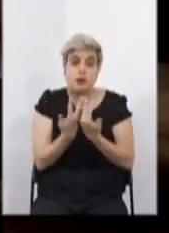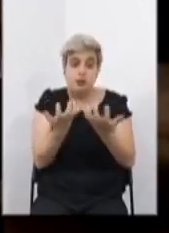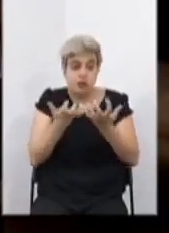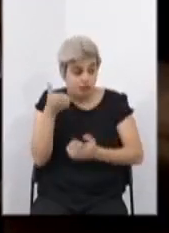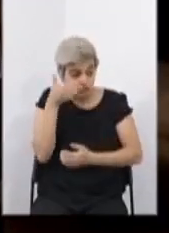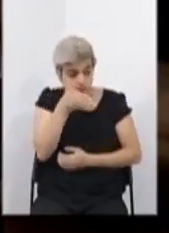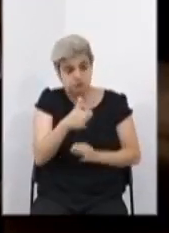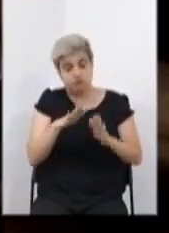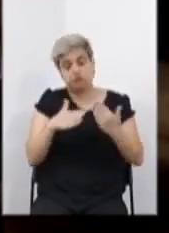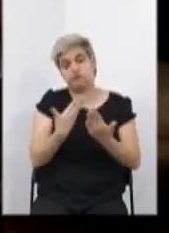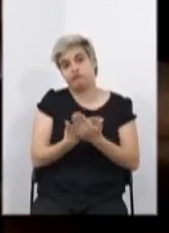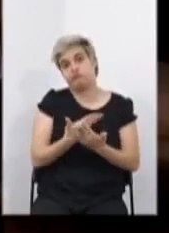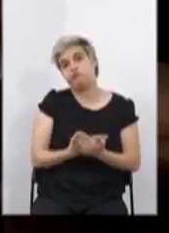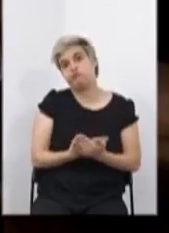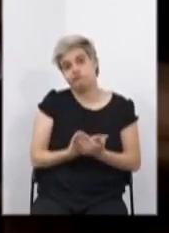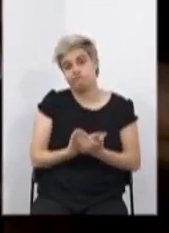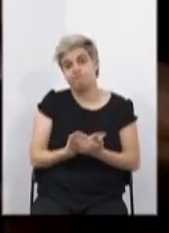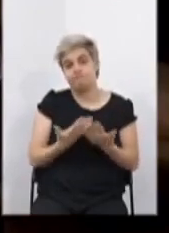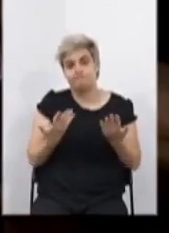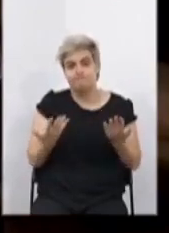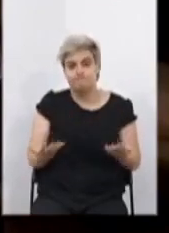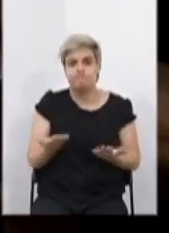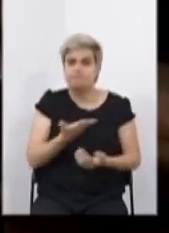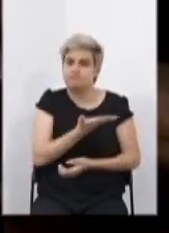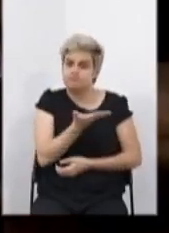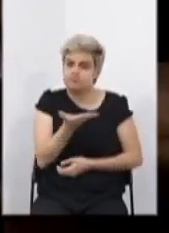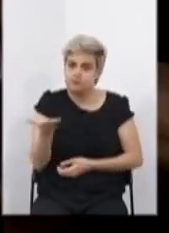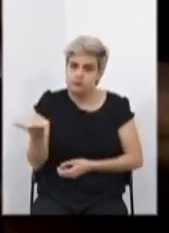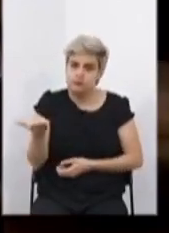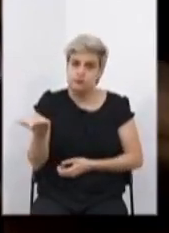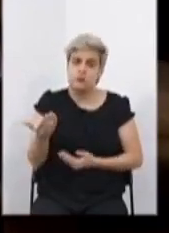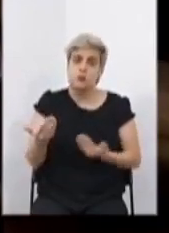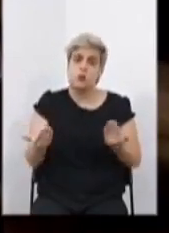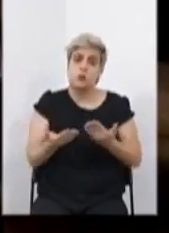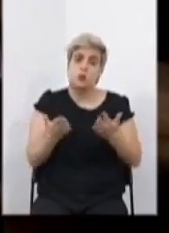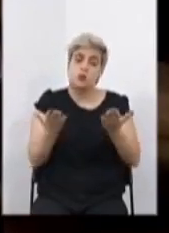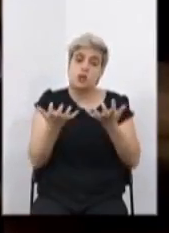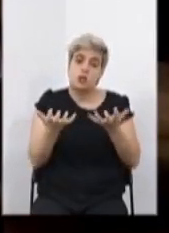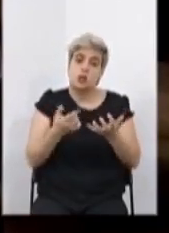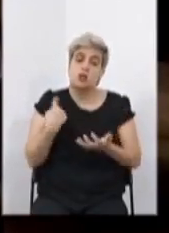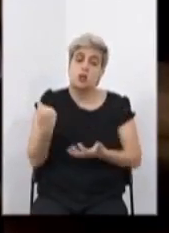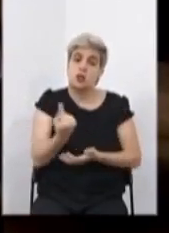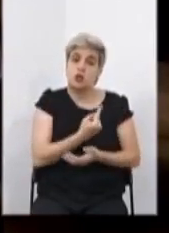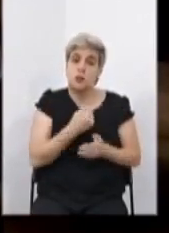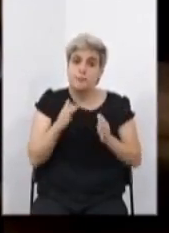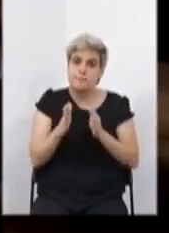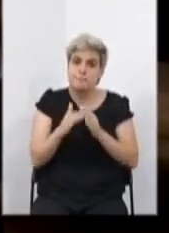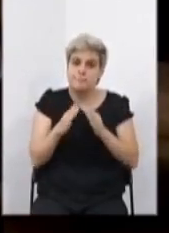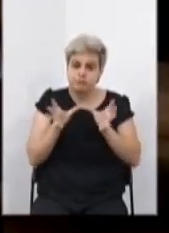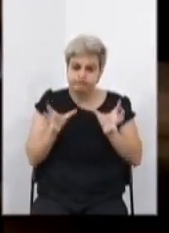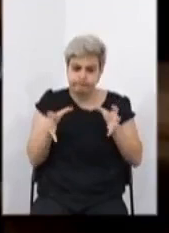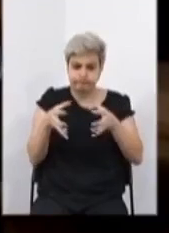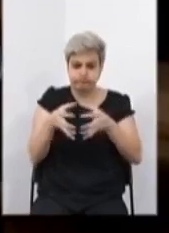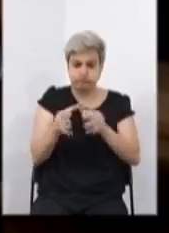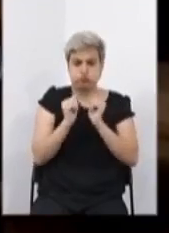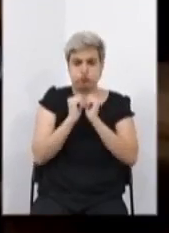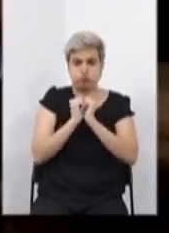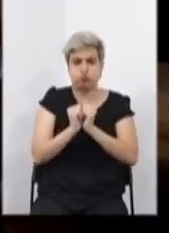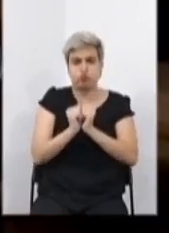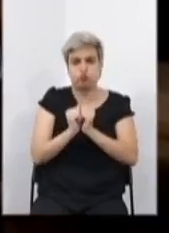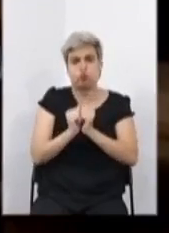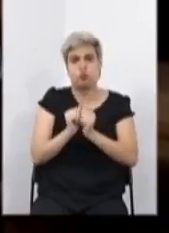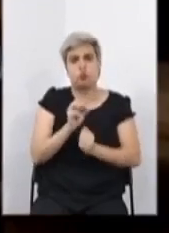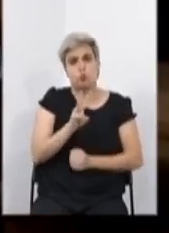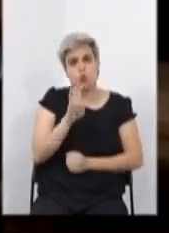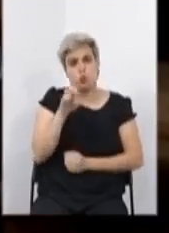Então, senhor presidente, ilustre deputado doutor Paulo, eu queria que nós fizéssemos uma ação conjunta com o presidente